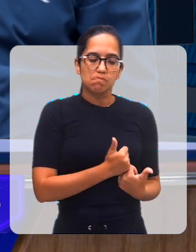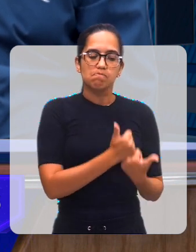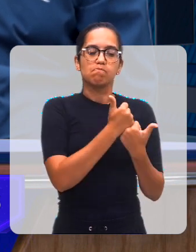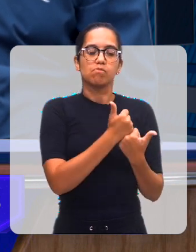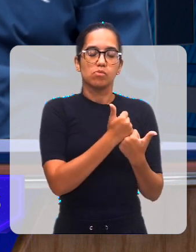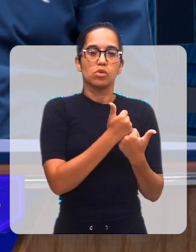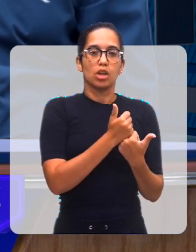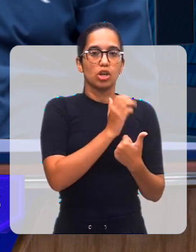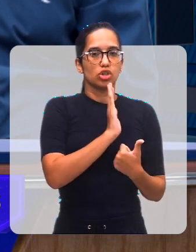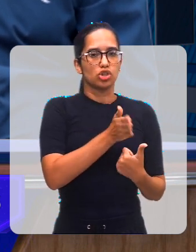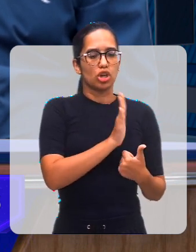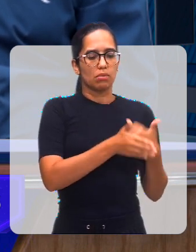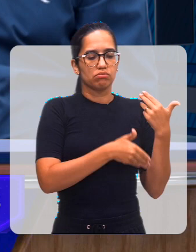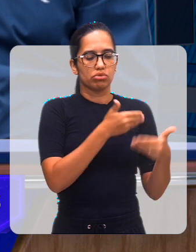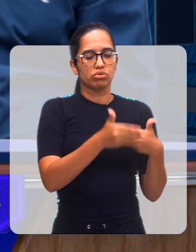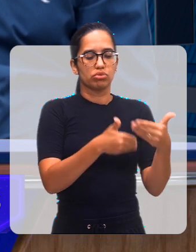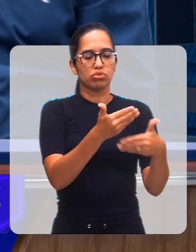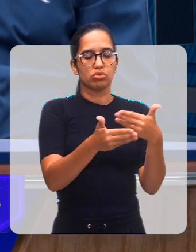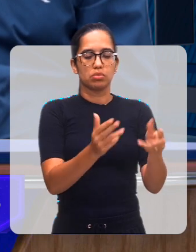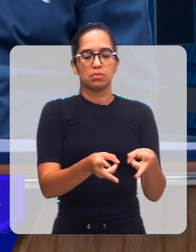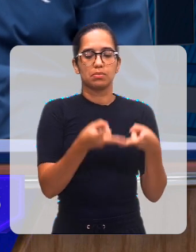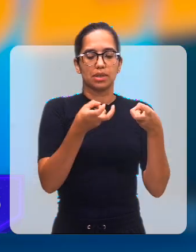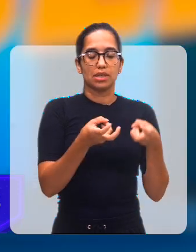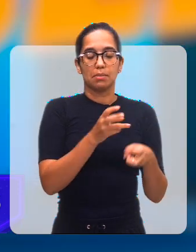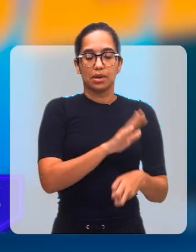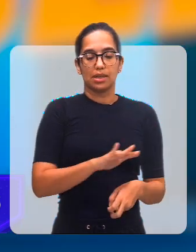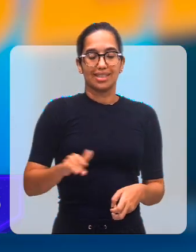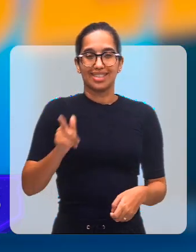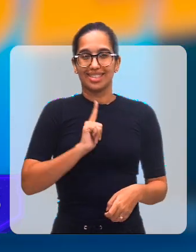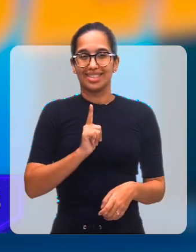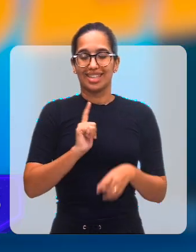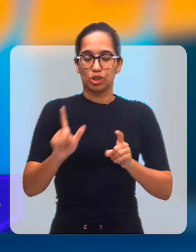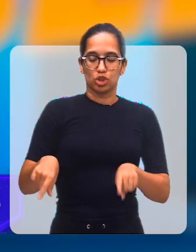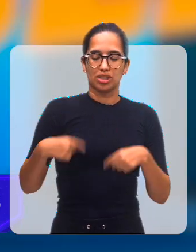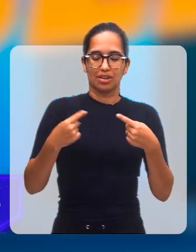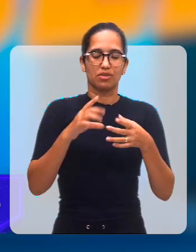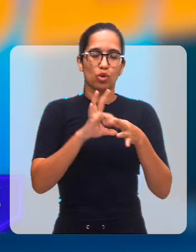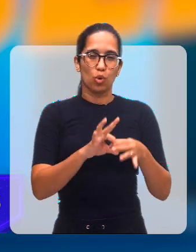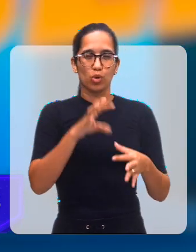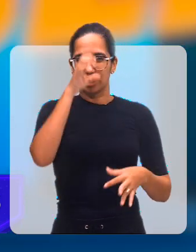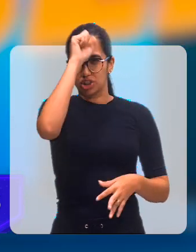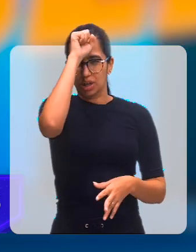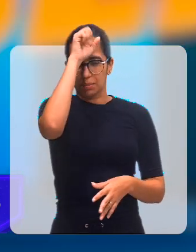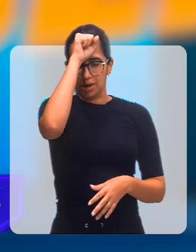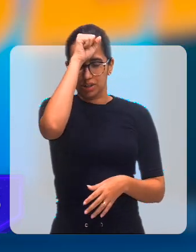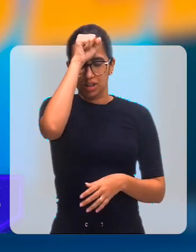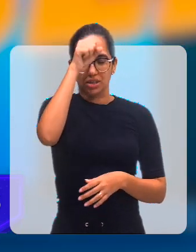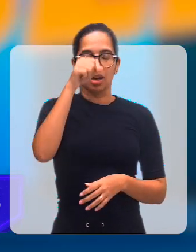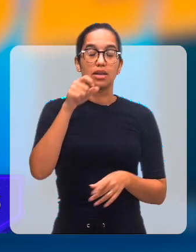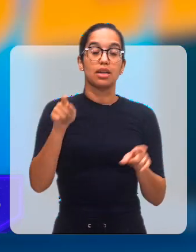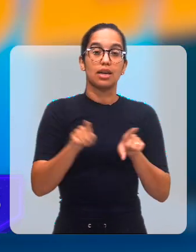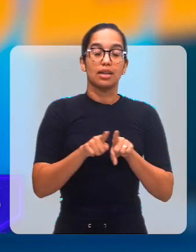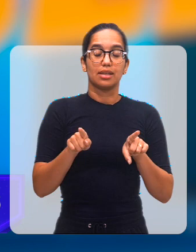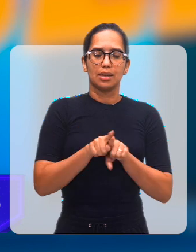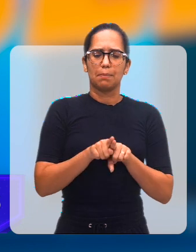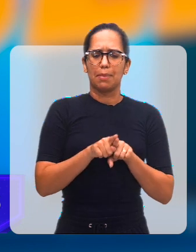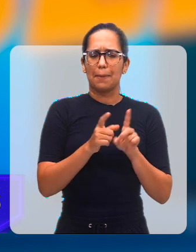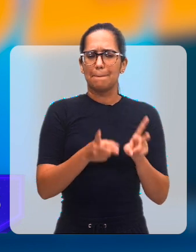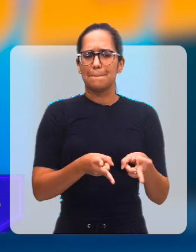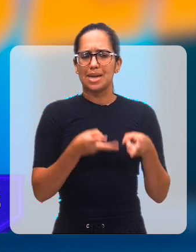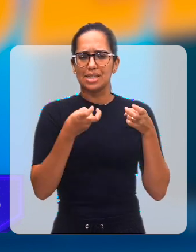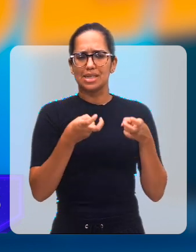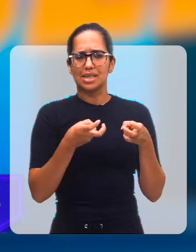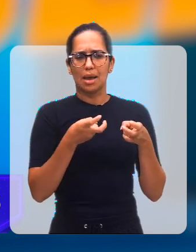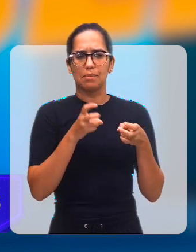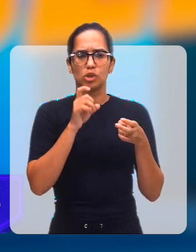CEMAM é a escola, que vem ao longo do processo percebendo que a criança tem alguma dificuldade no aprendizado e que é